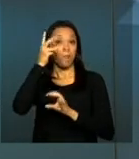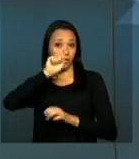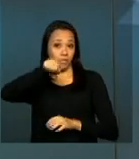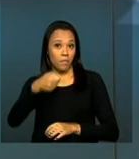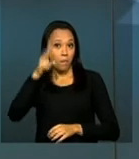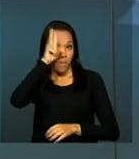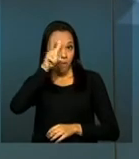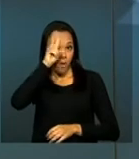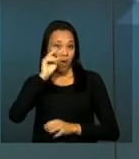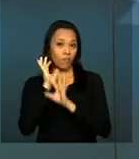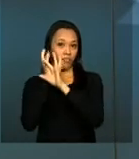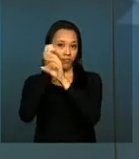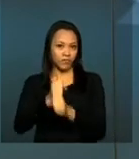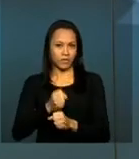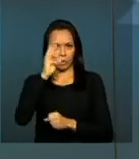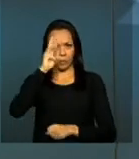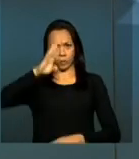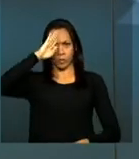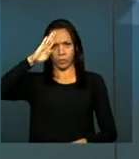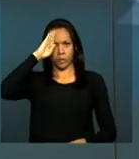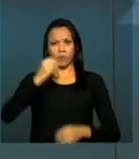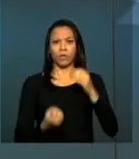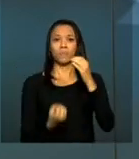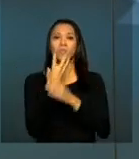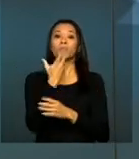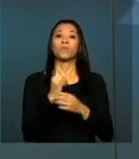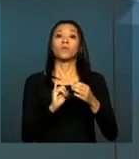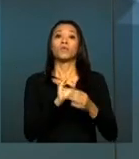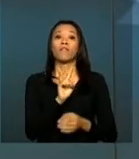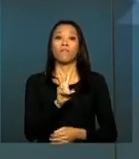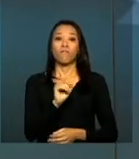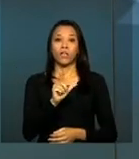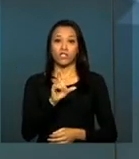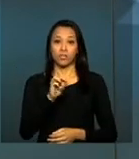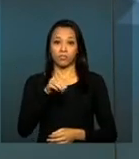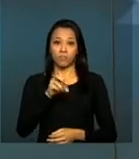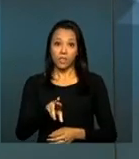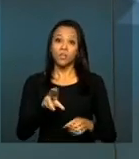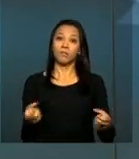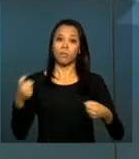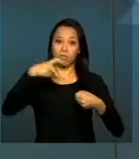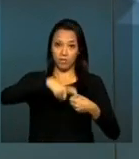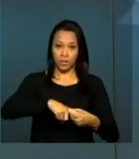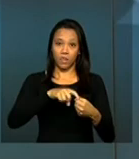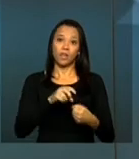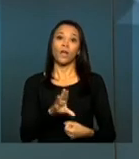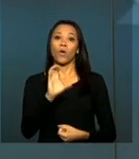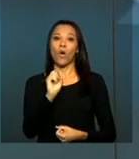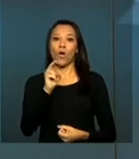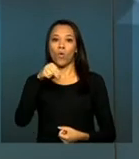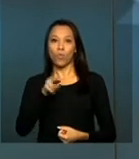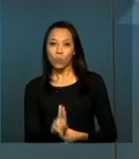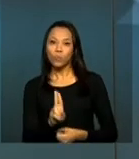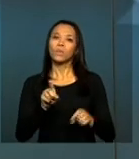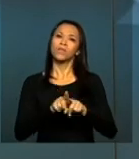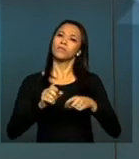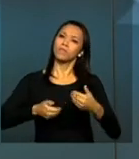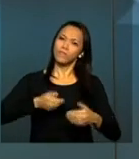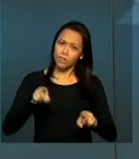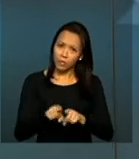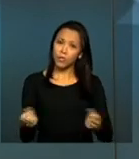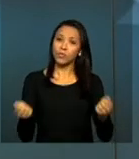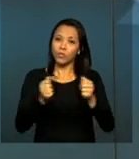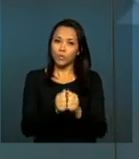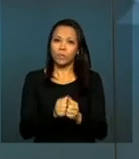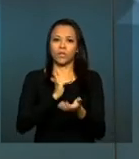O site foi produzido pelo Instituto Vladimir Herzog, em parceria com o Programa das Nações Unidas para o Desenvolvimento e a Secretaria de